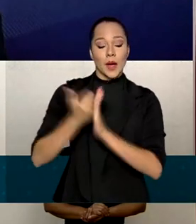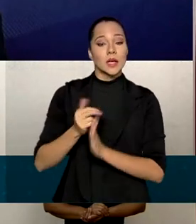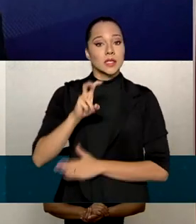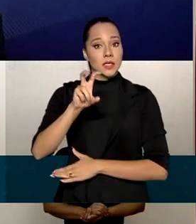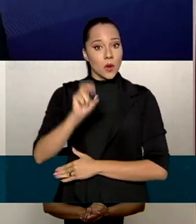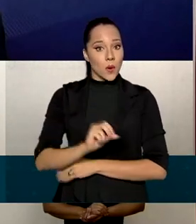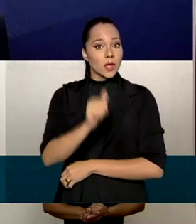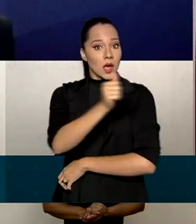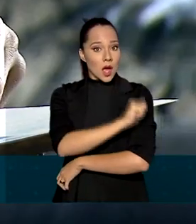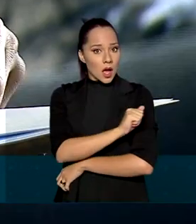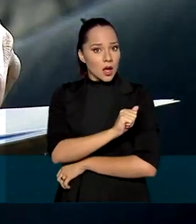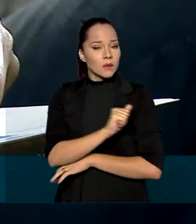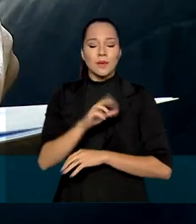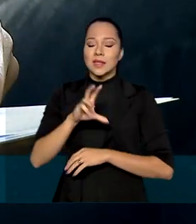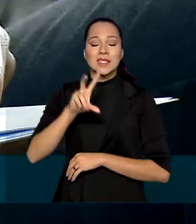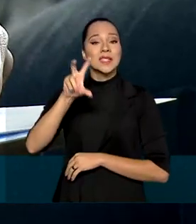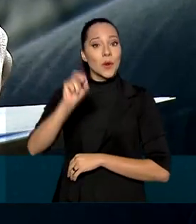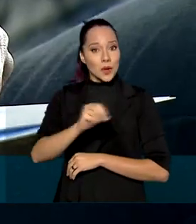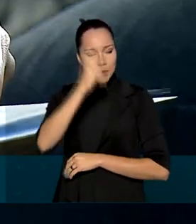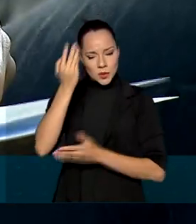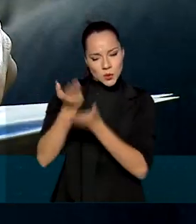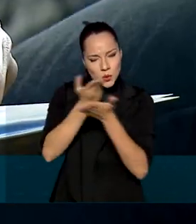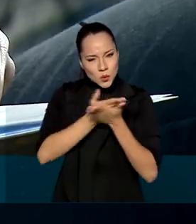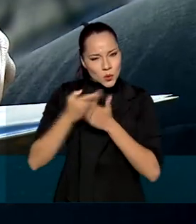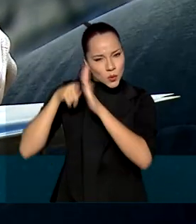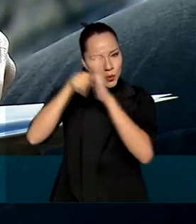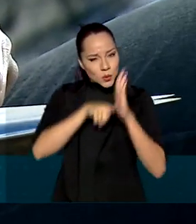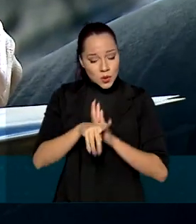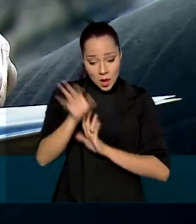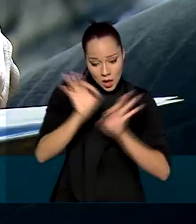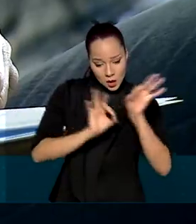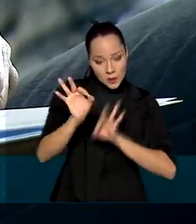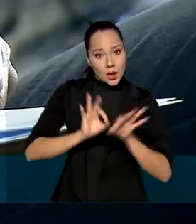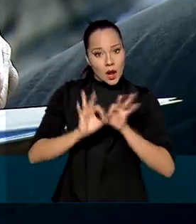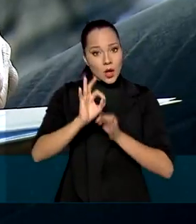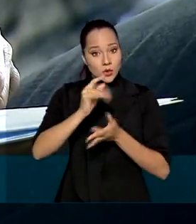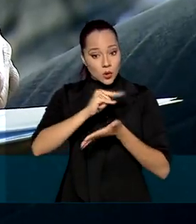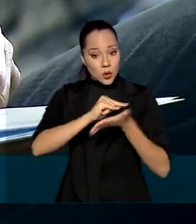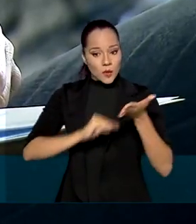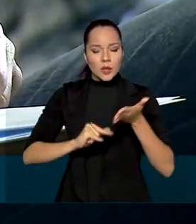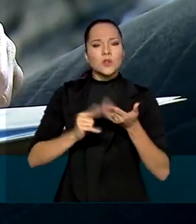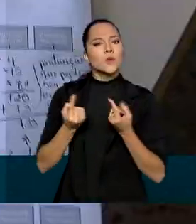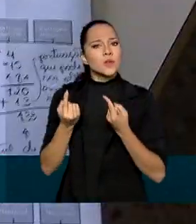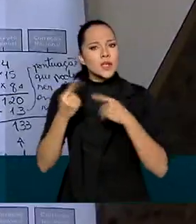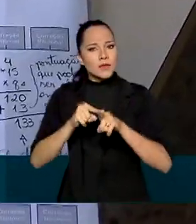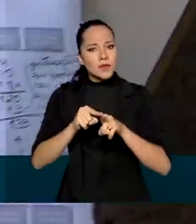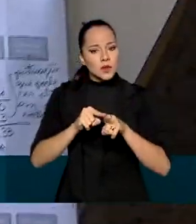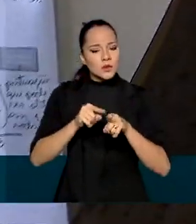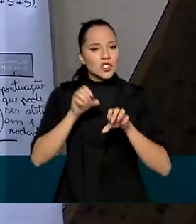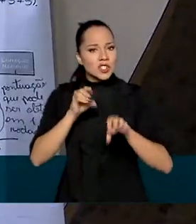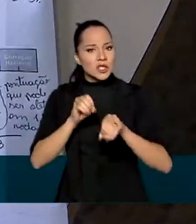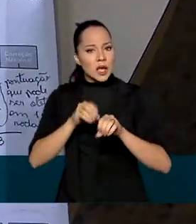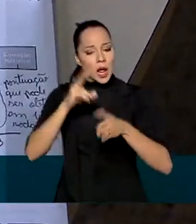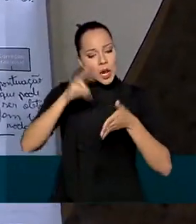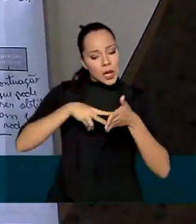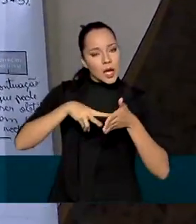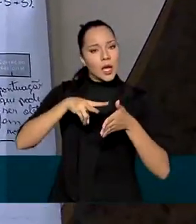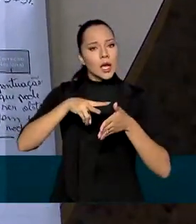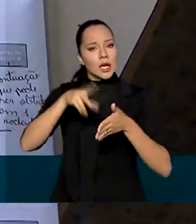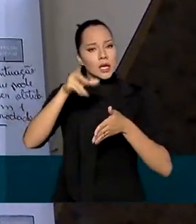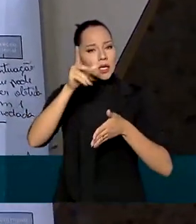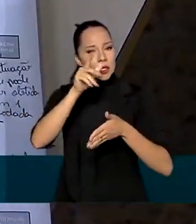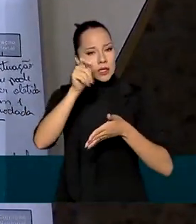estudiosos em educação para elaborar um documento sobre os desafios da alfabetização baseado em